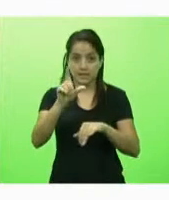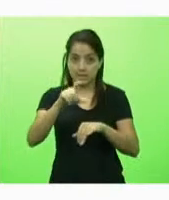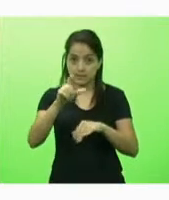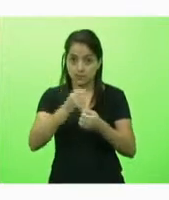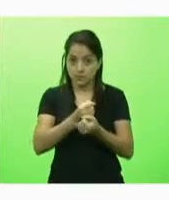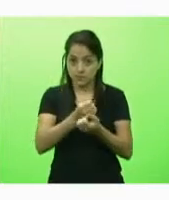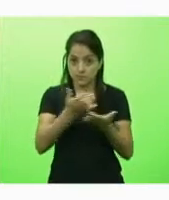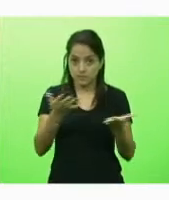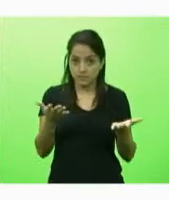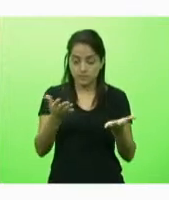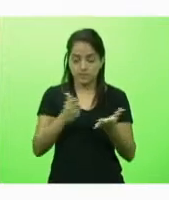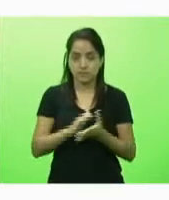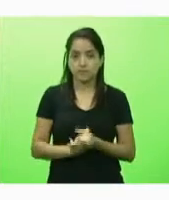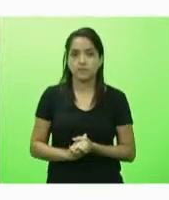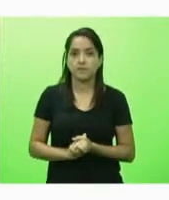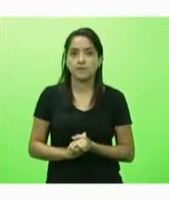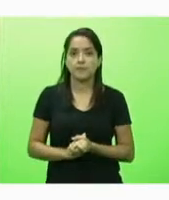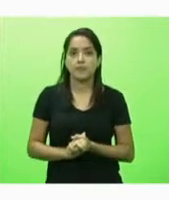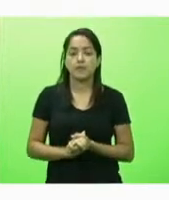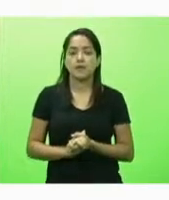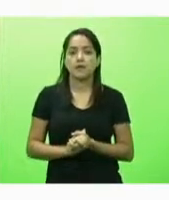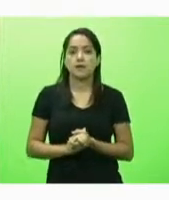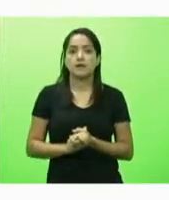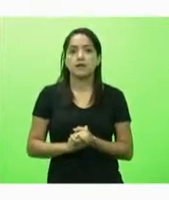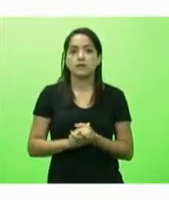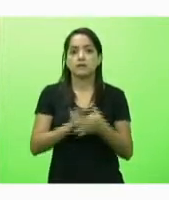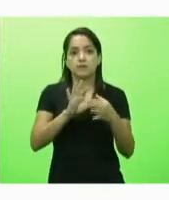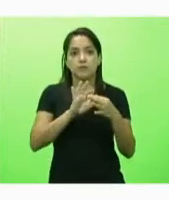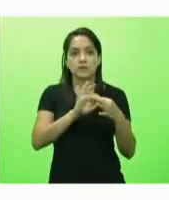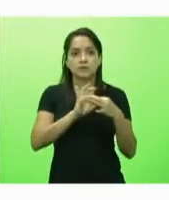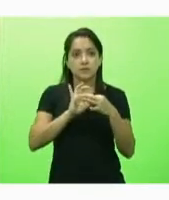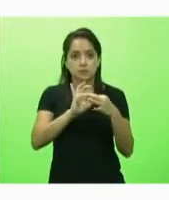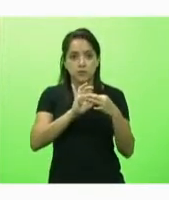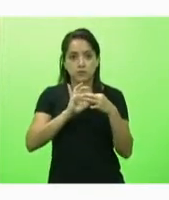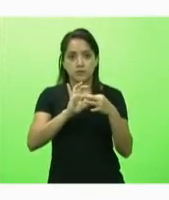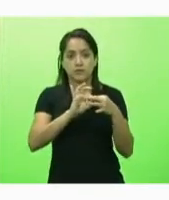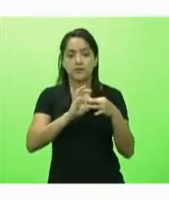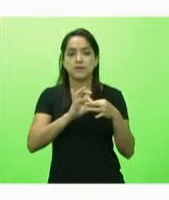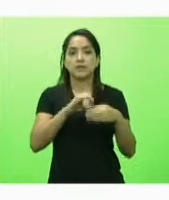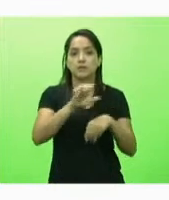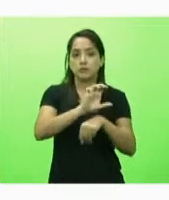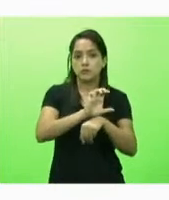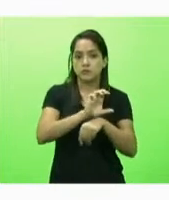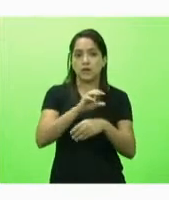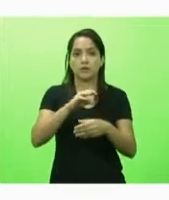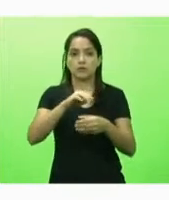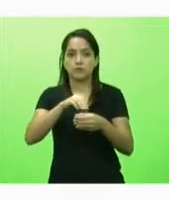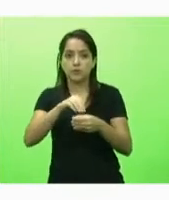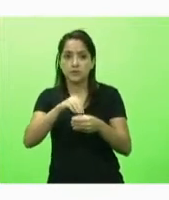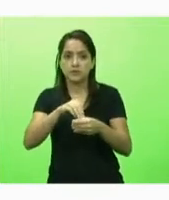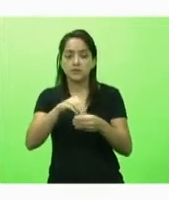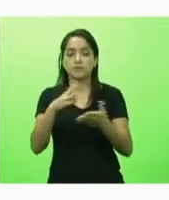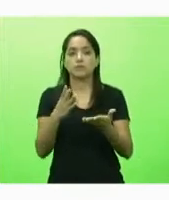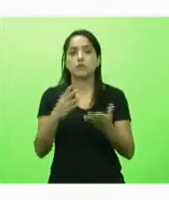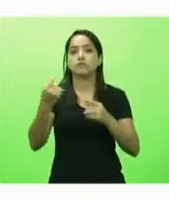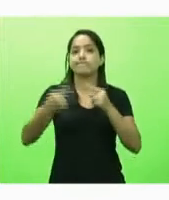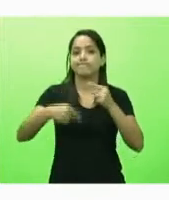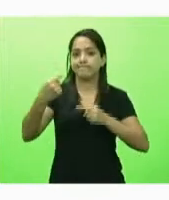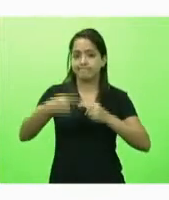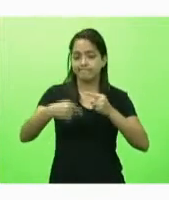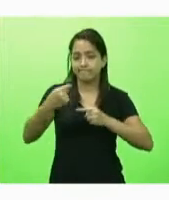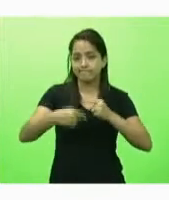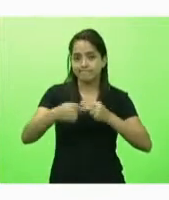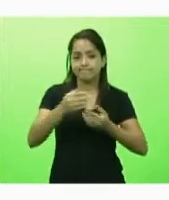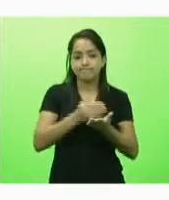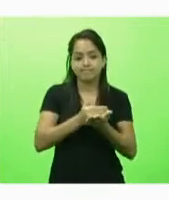distribuídas e há sim uma sincronia muito grande entre os estados e os municípios tanto que nós discutimos no